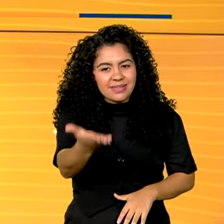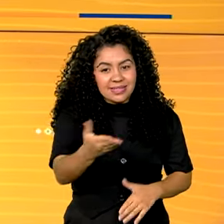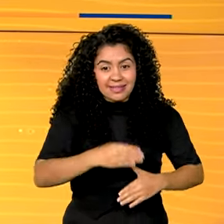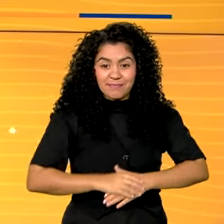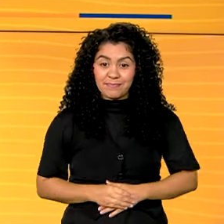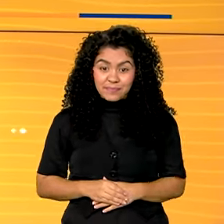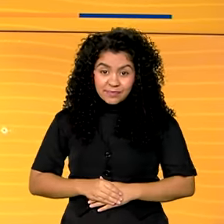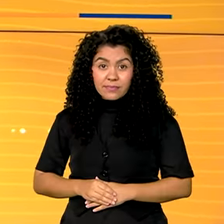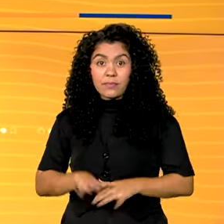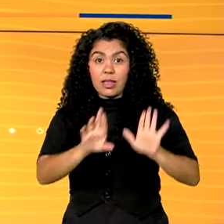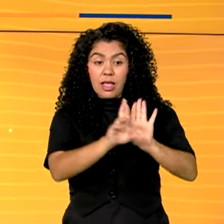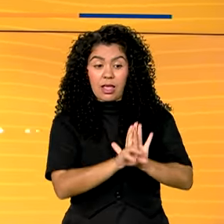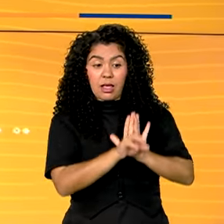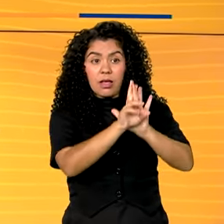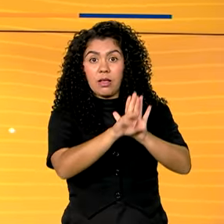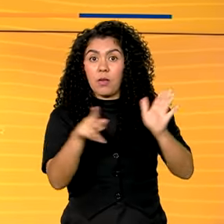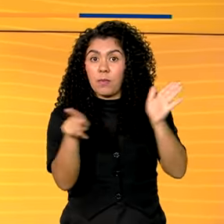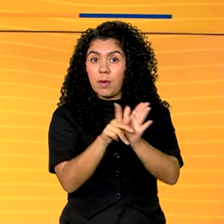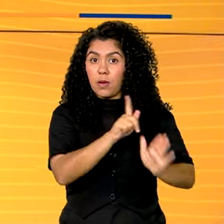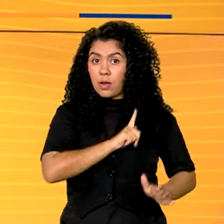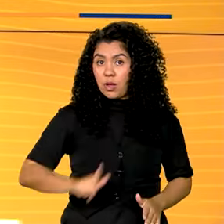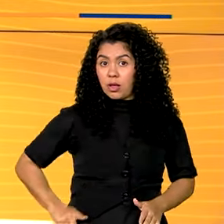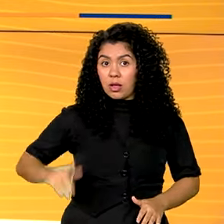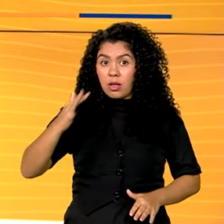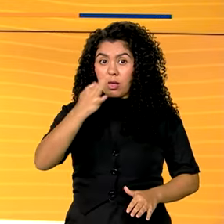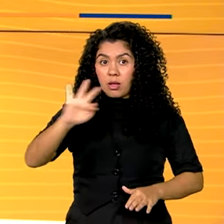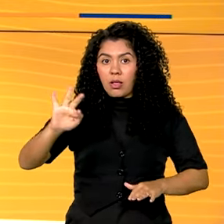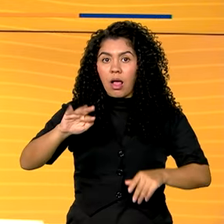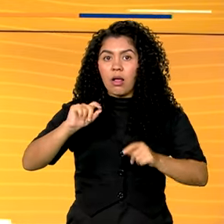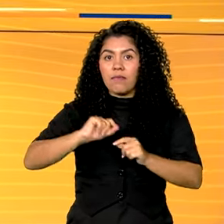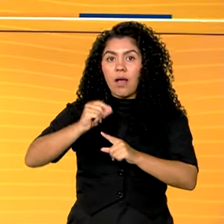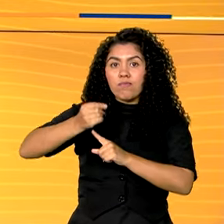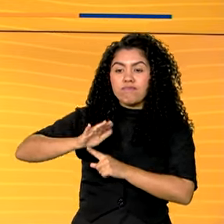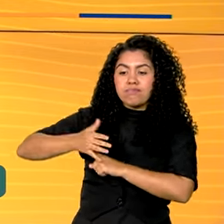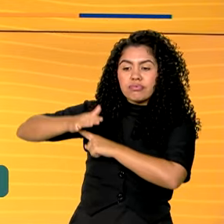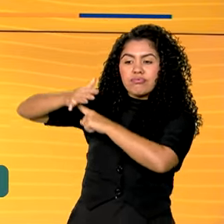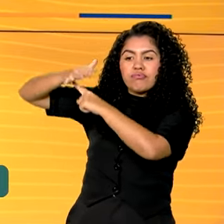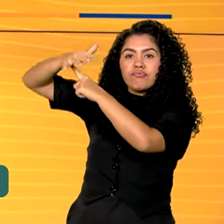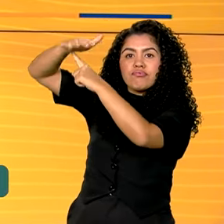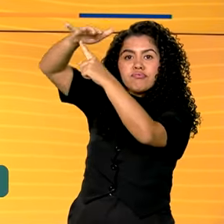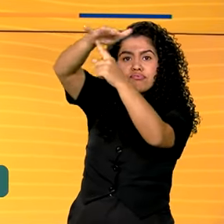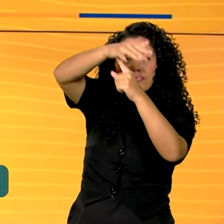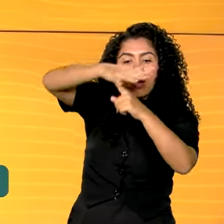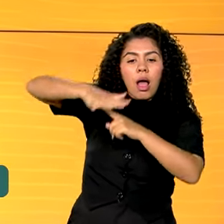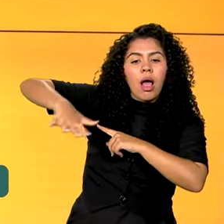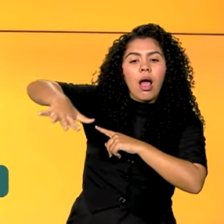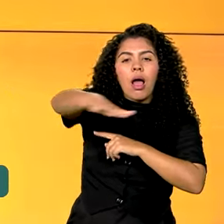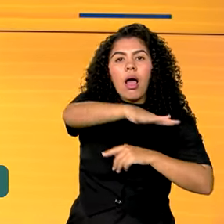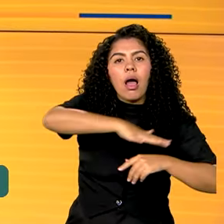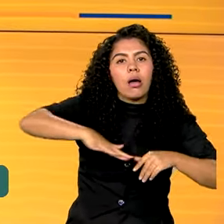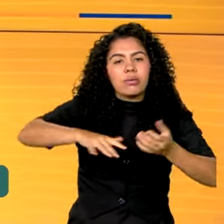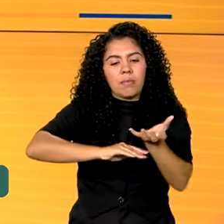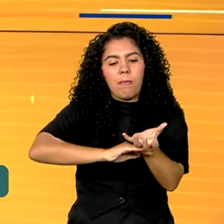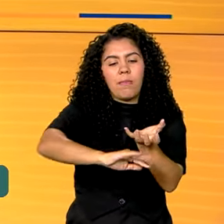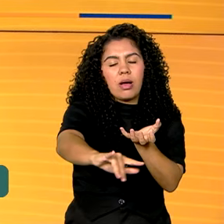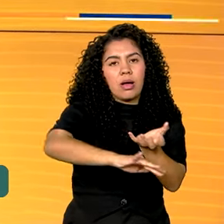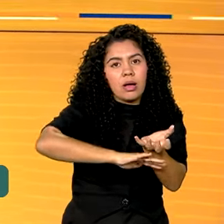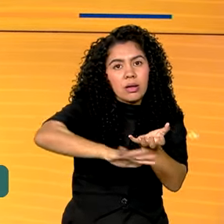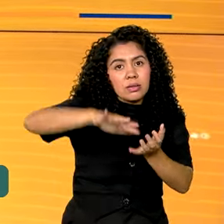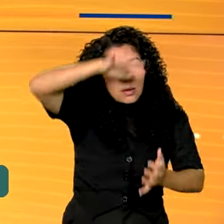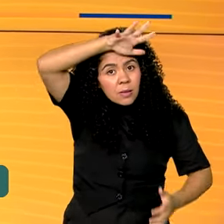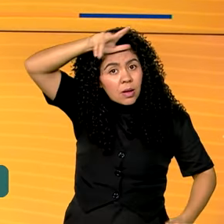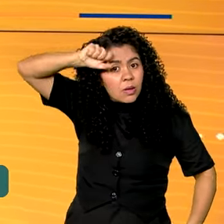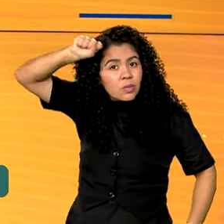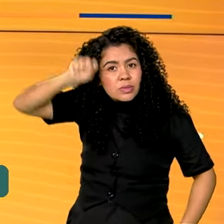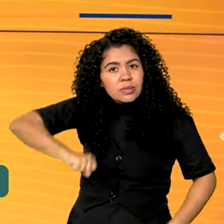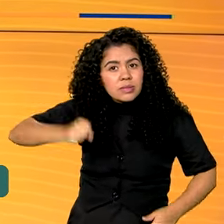E representantes do governo federal fizeram um sobrevoo pelo Pantanal Sul-Mato-Grossenso e para identificar e avaliar a